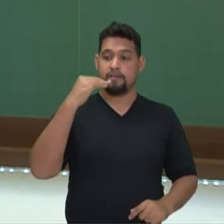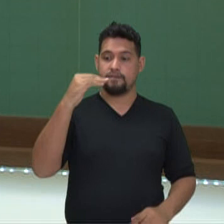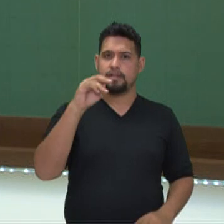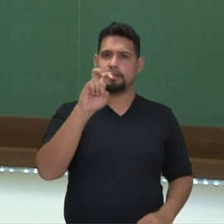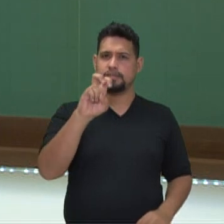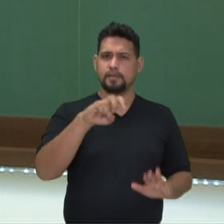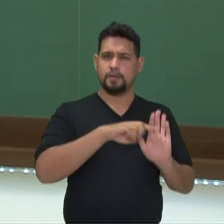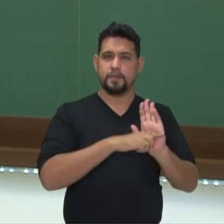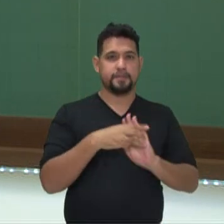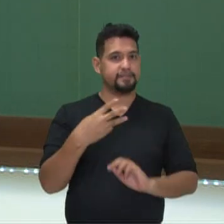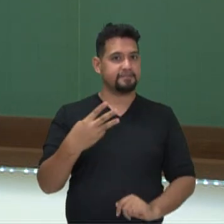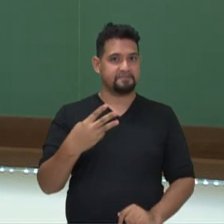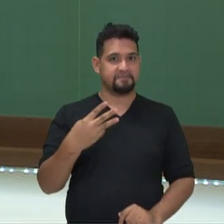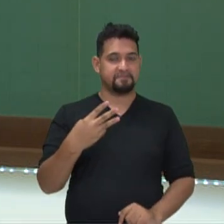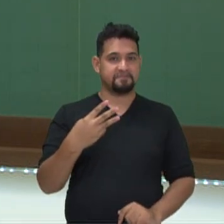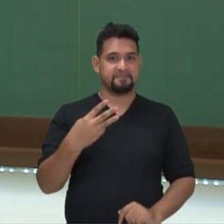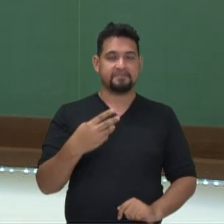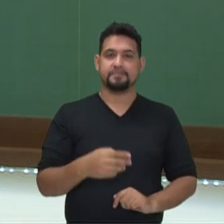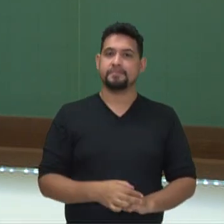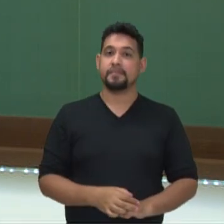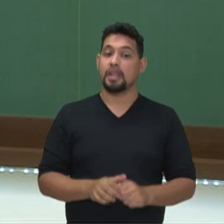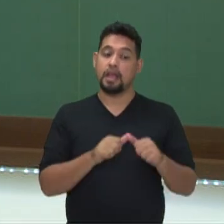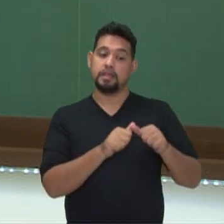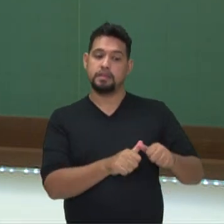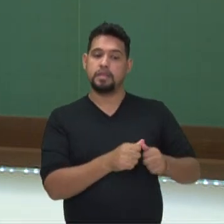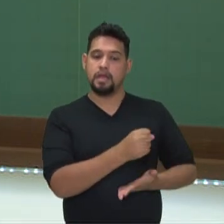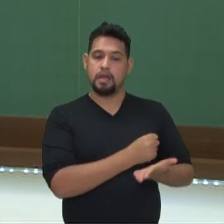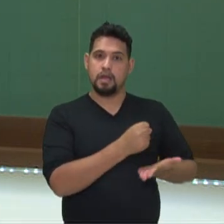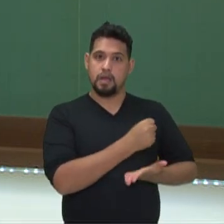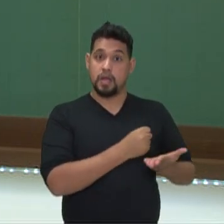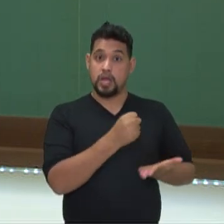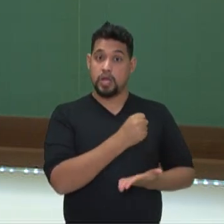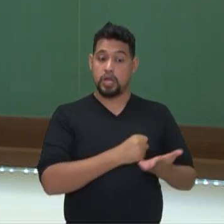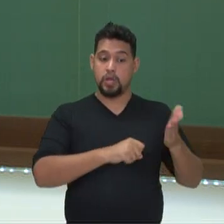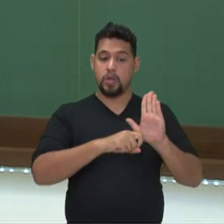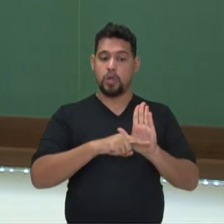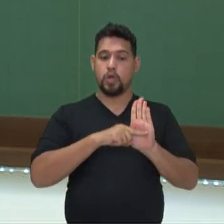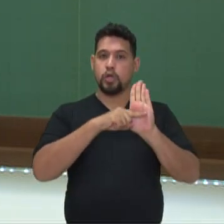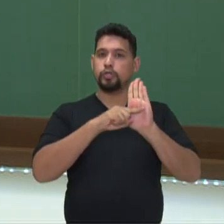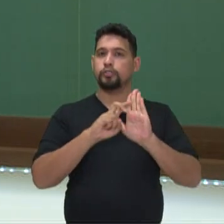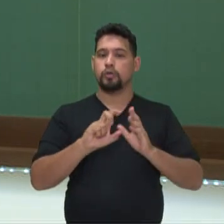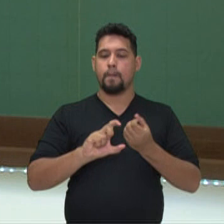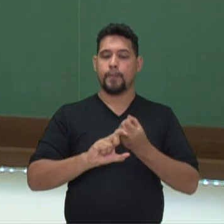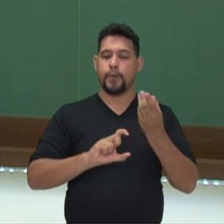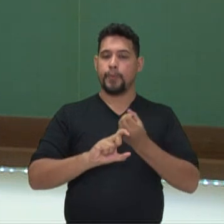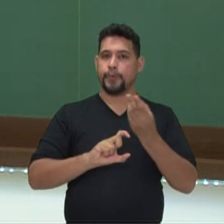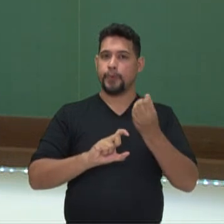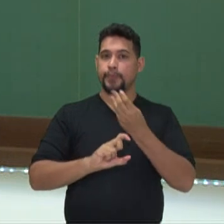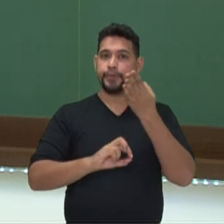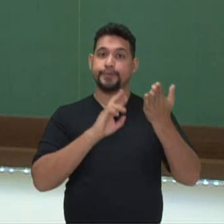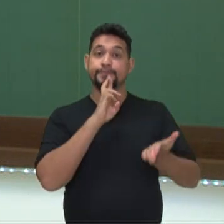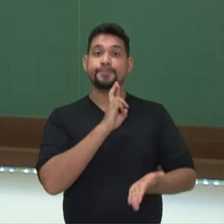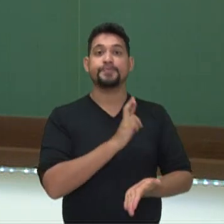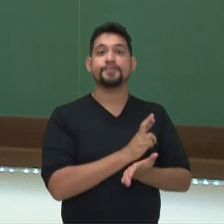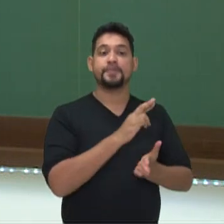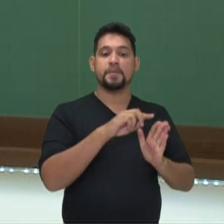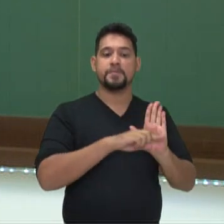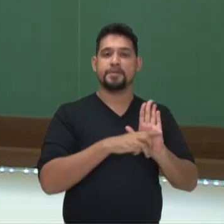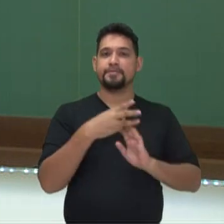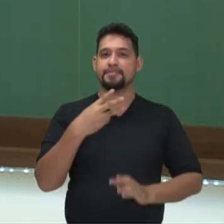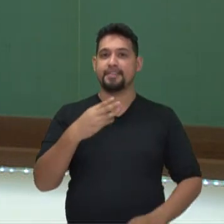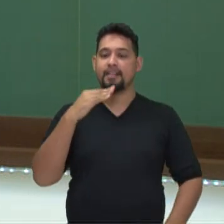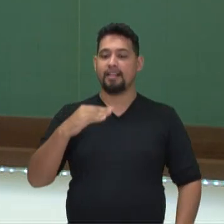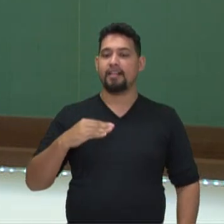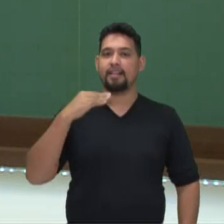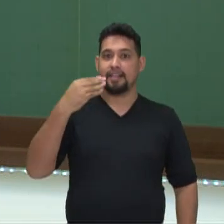5 menos 3. Ou seja, mantemos a base e subtraímos os expoentes. Resultado, menos 3